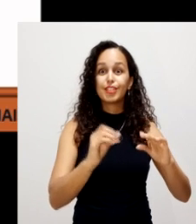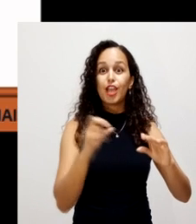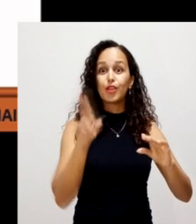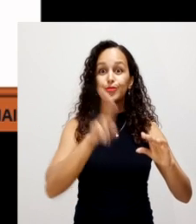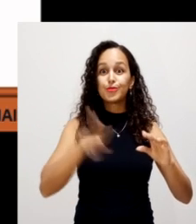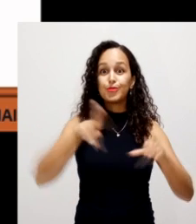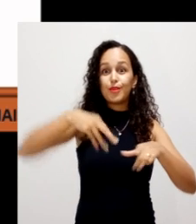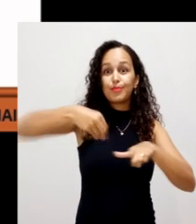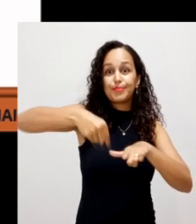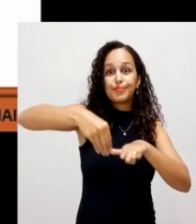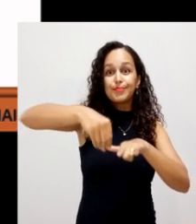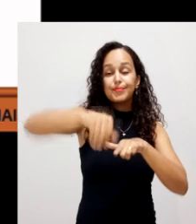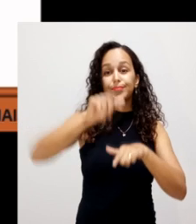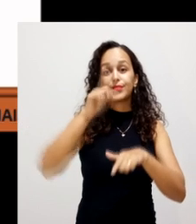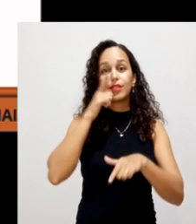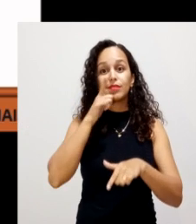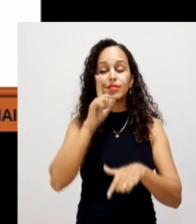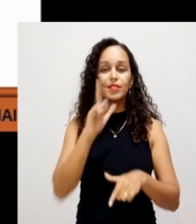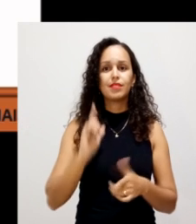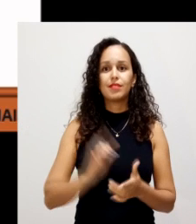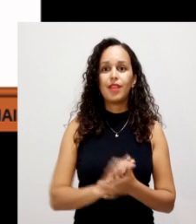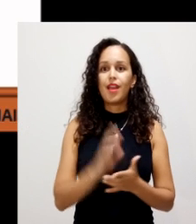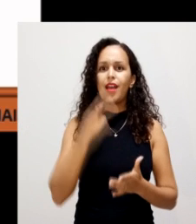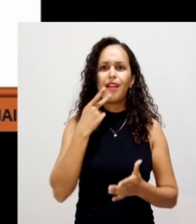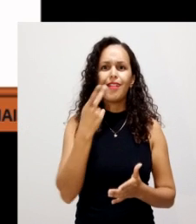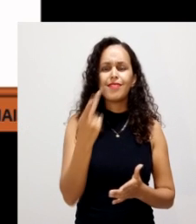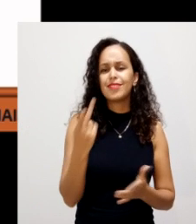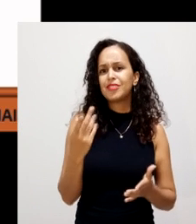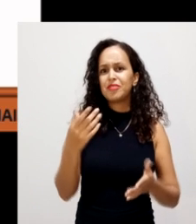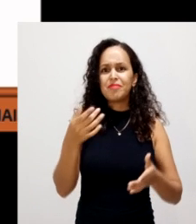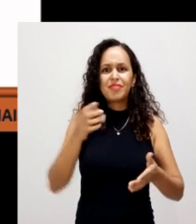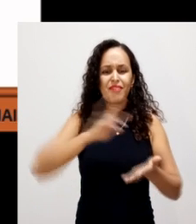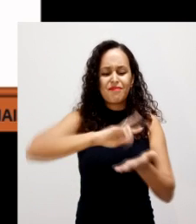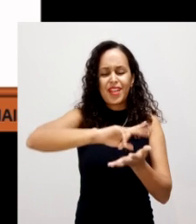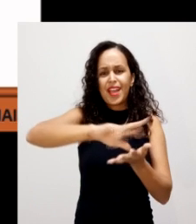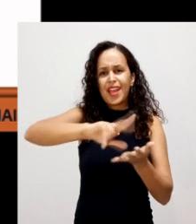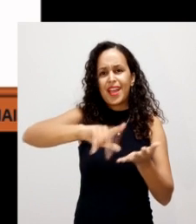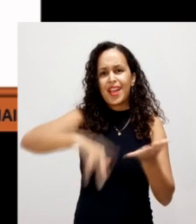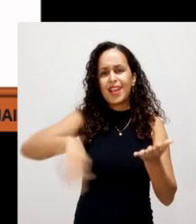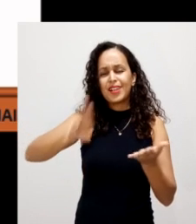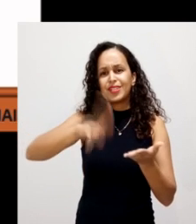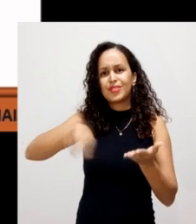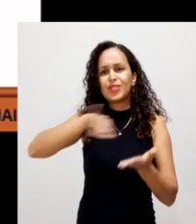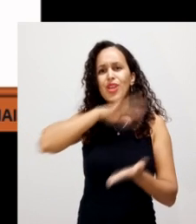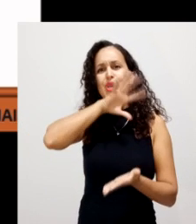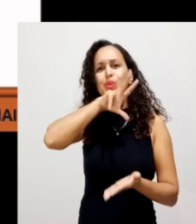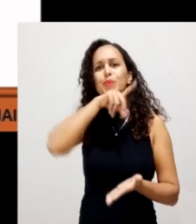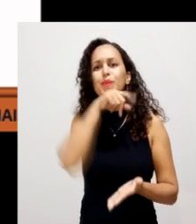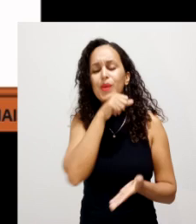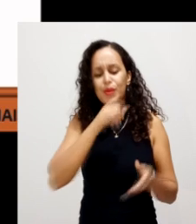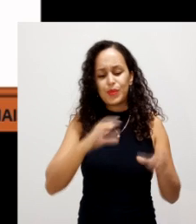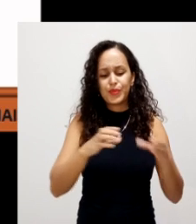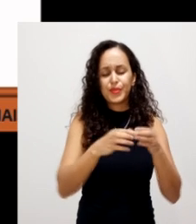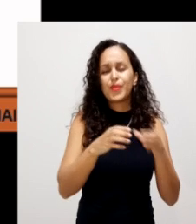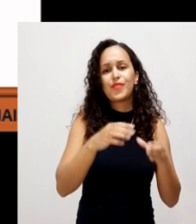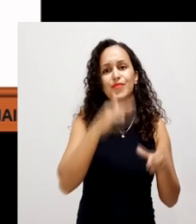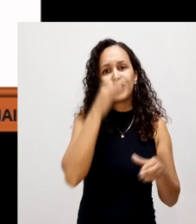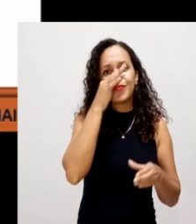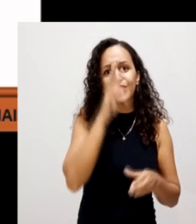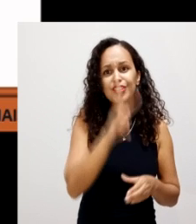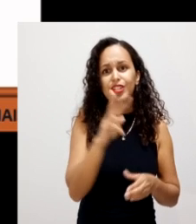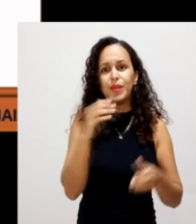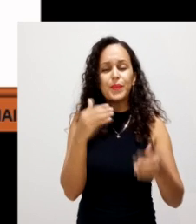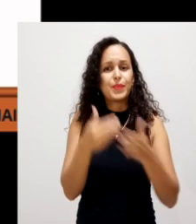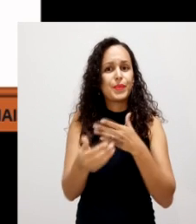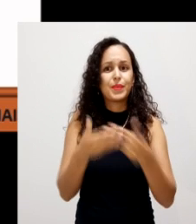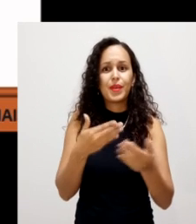naturalmente, né? Qualquer resíduo, seja ele de origem animal ou vegetal, quando ele tem contato com o solo, os micro-organismos vão lá